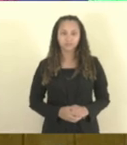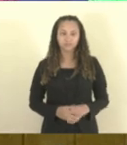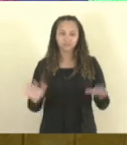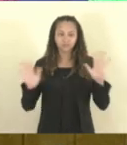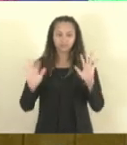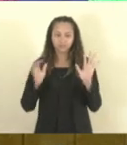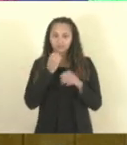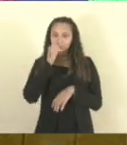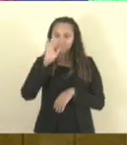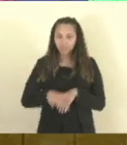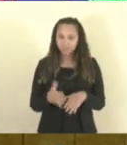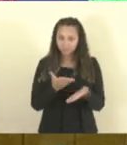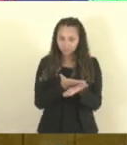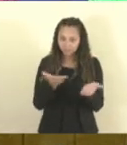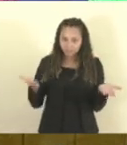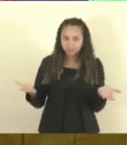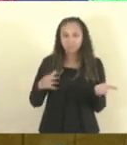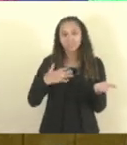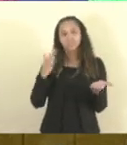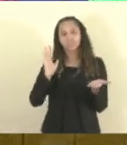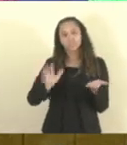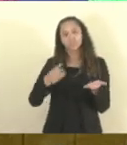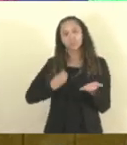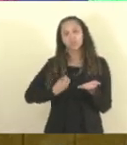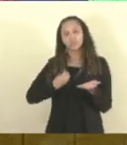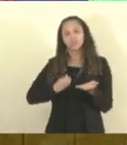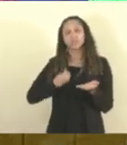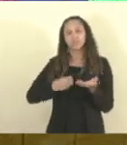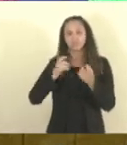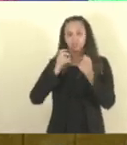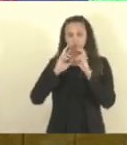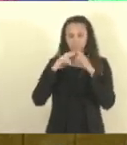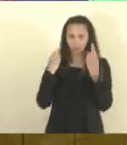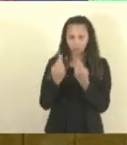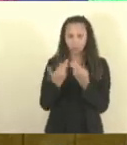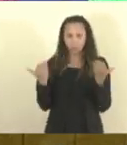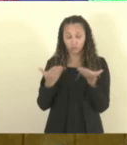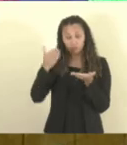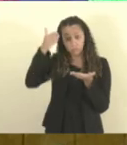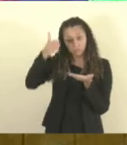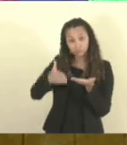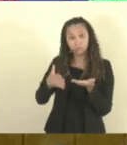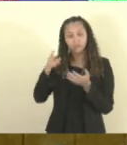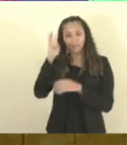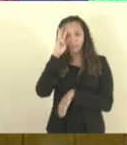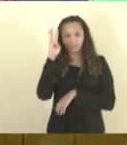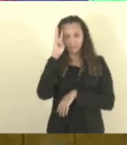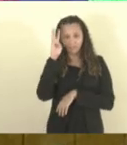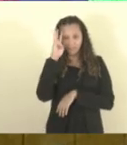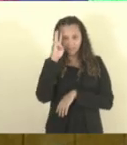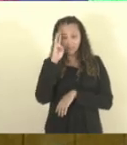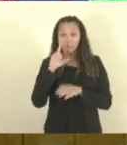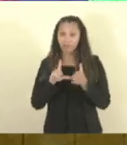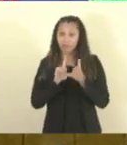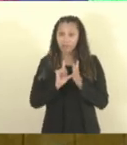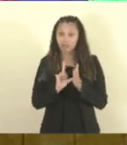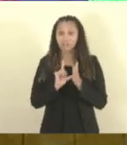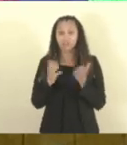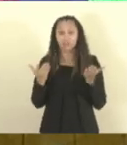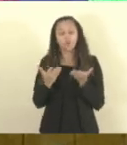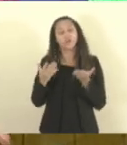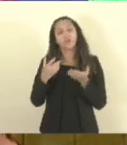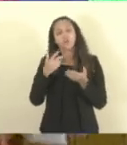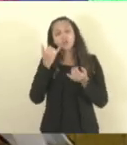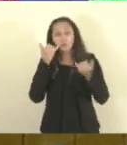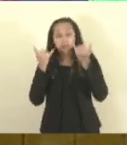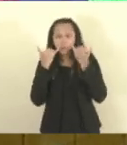Olá, boa tarde para você. Nós já estamos aqui para a transmissão da sessão ordinária desta terça-feira, mas antes, nós vamos atualizar